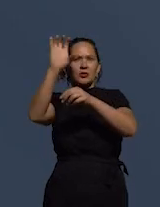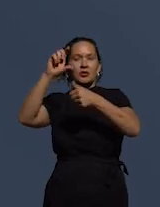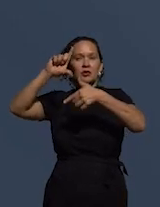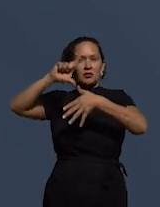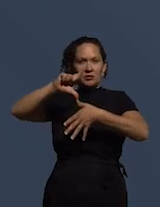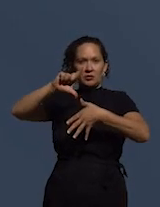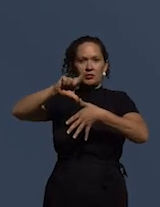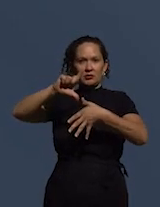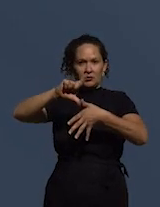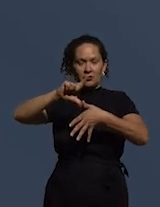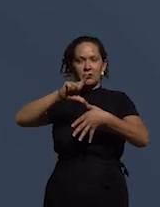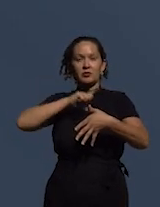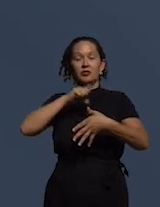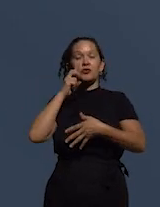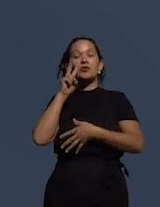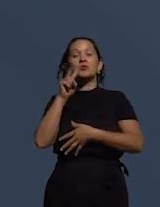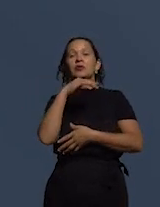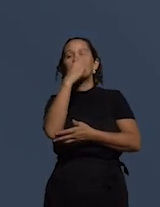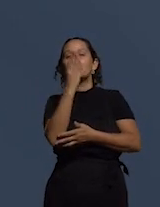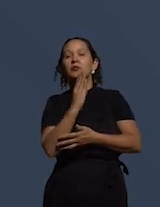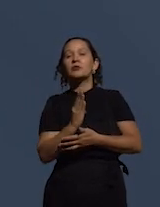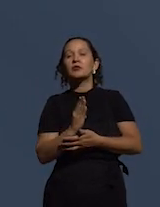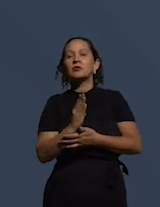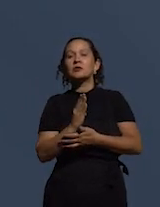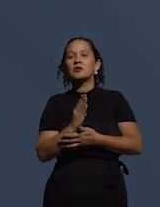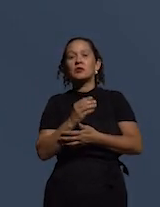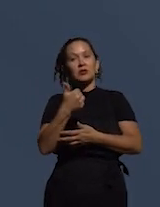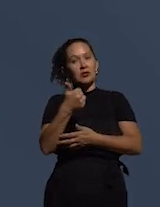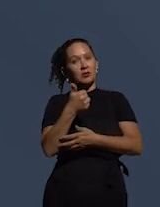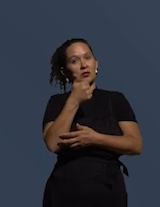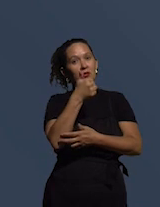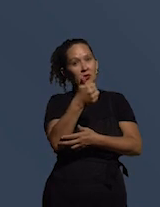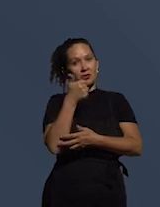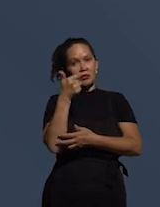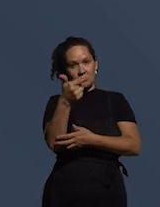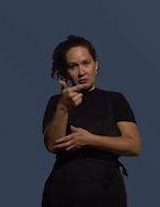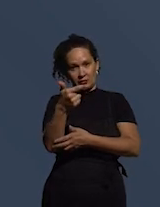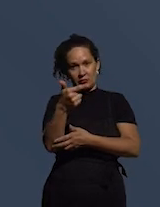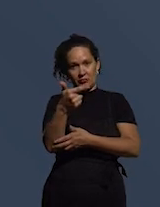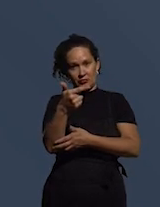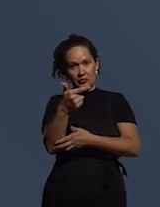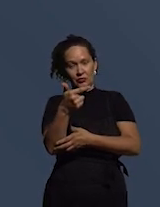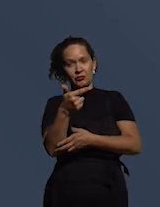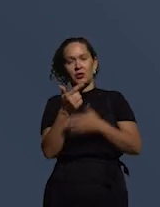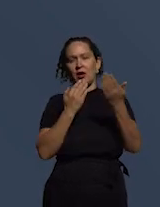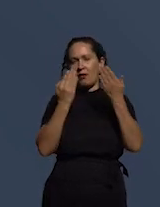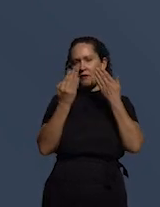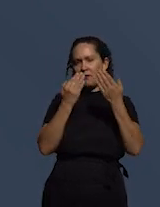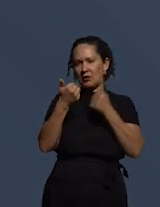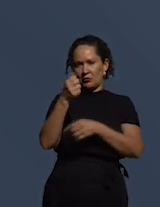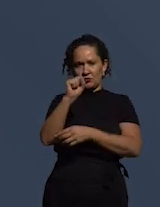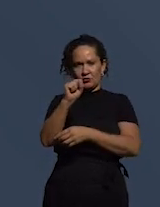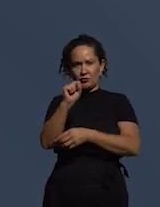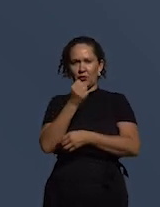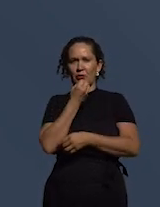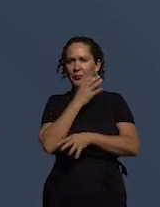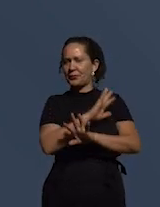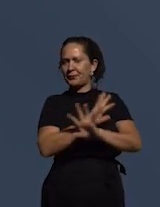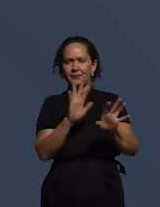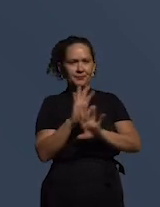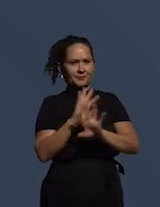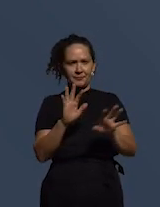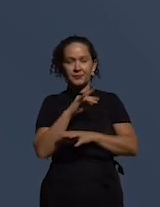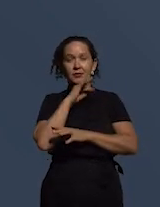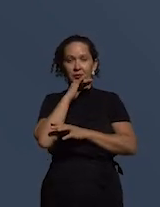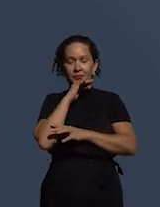a gente vê que o Brasil está em 12º lugar entre 18 países que não é uma posição tão boa e a gente vê